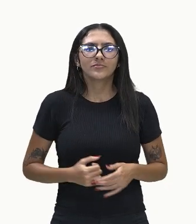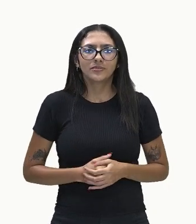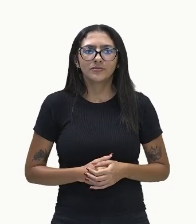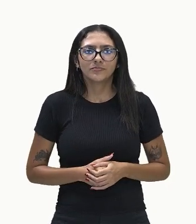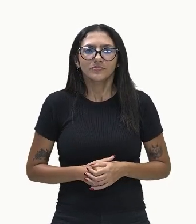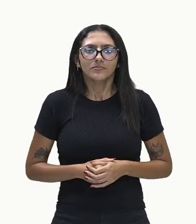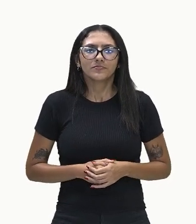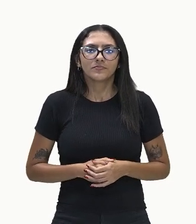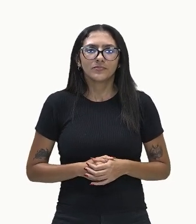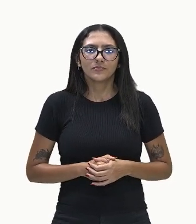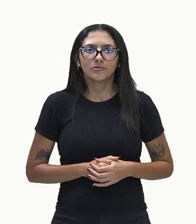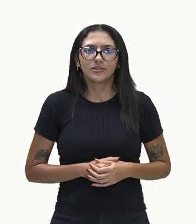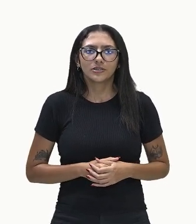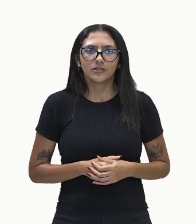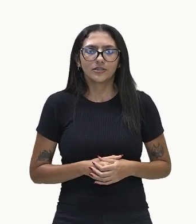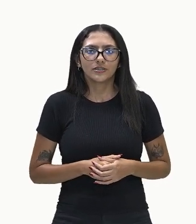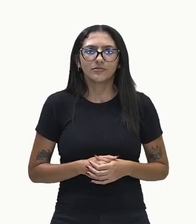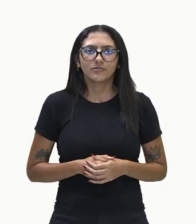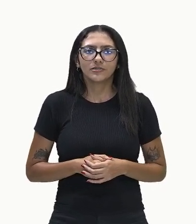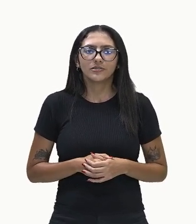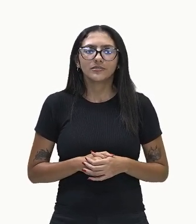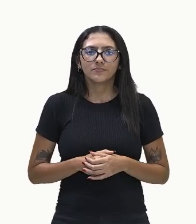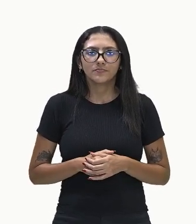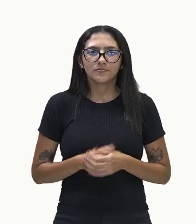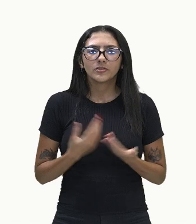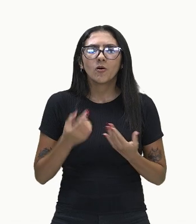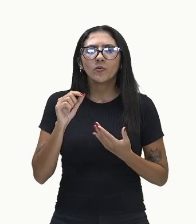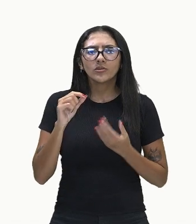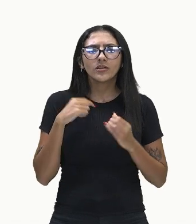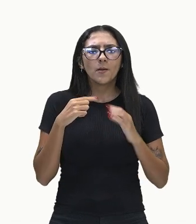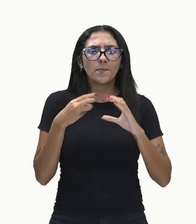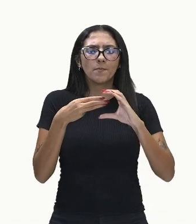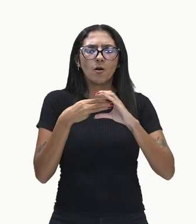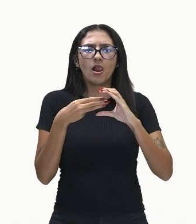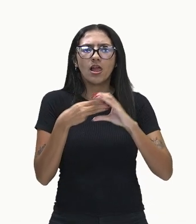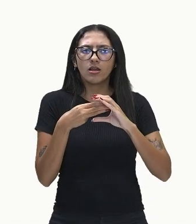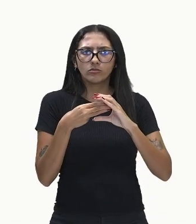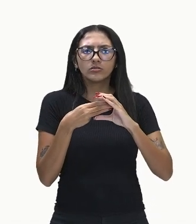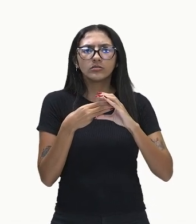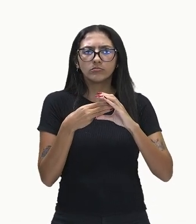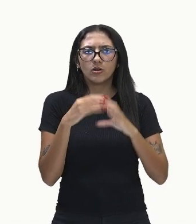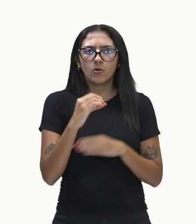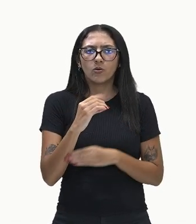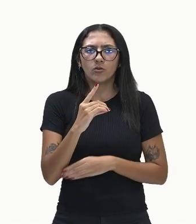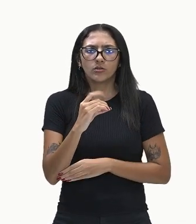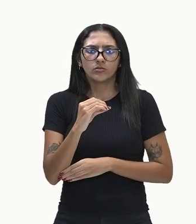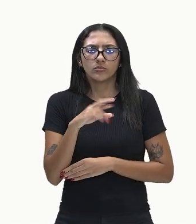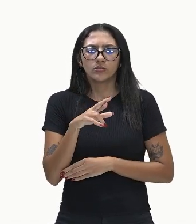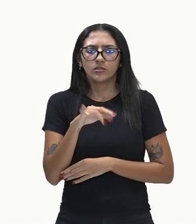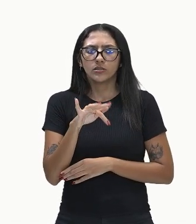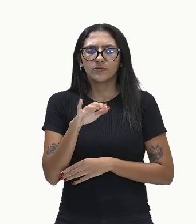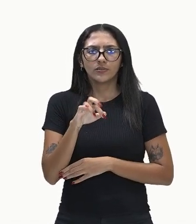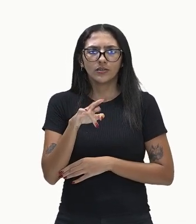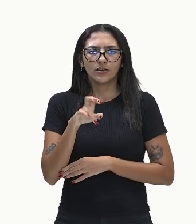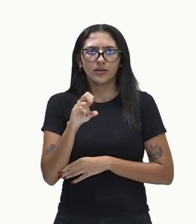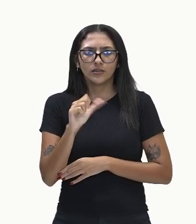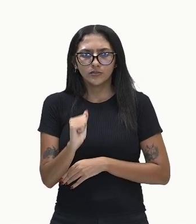odoríferas, o que é isso, professor? Moléculas odoríferas? São moléculas mesmo formadas por átomos,